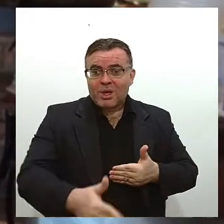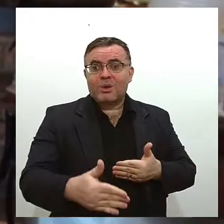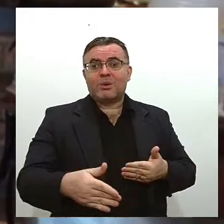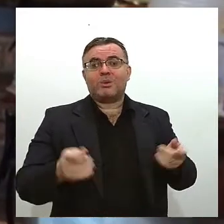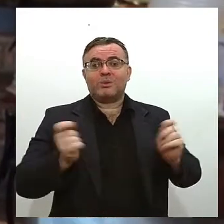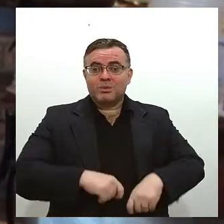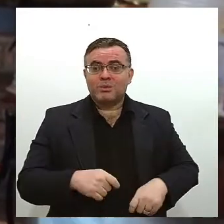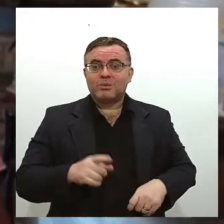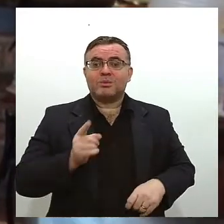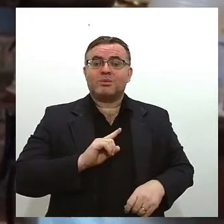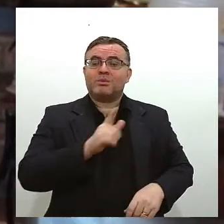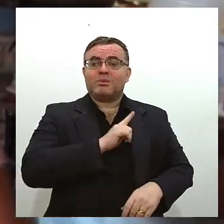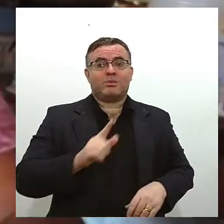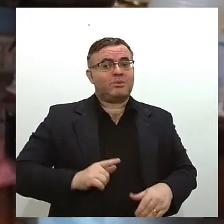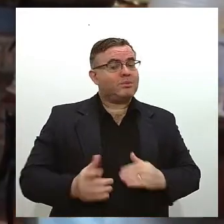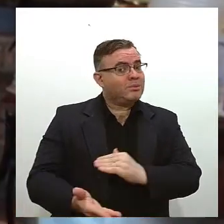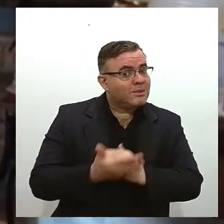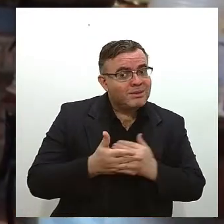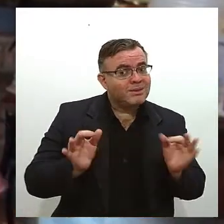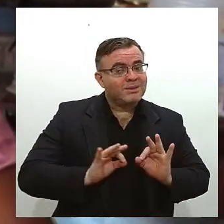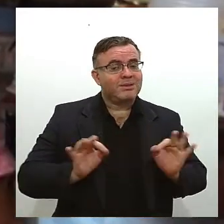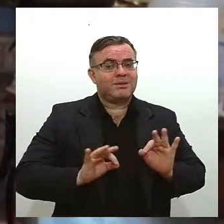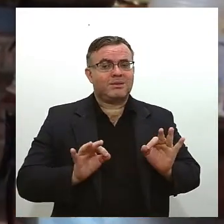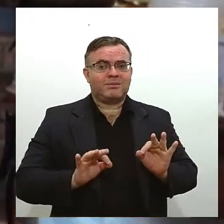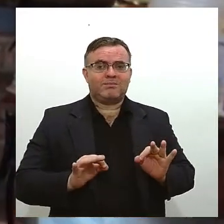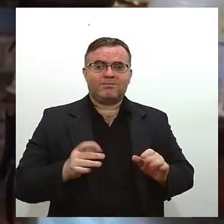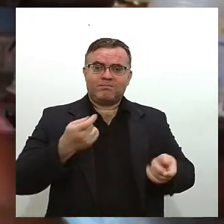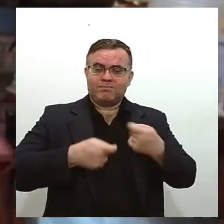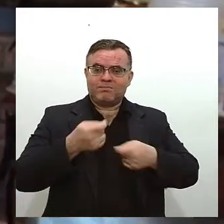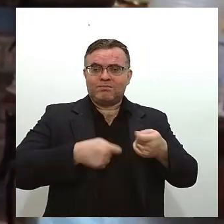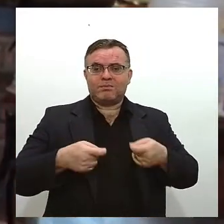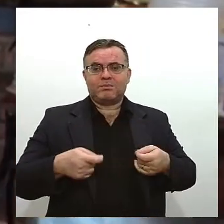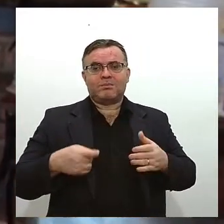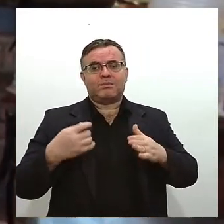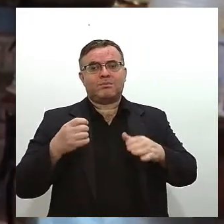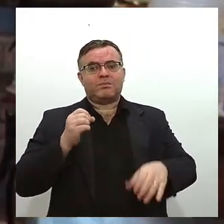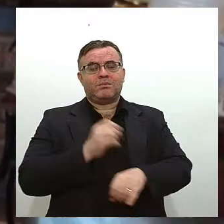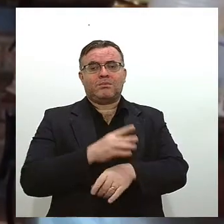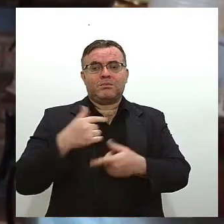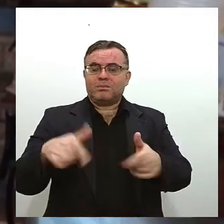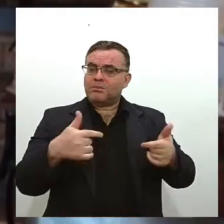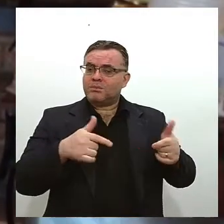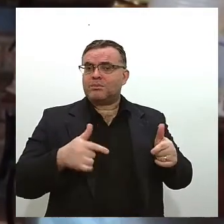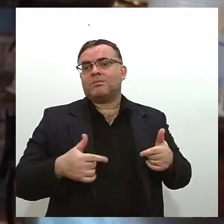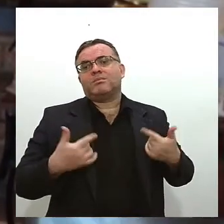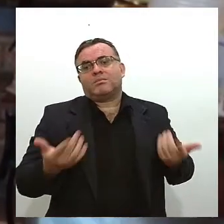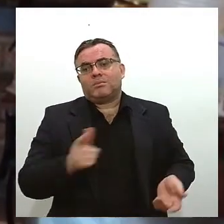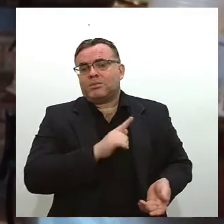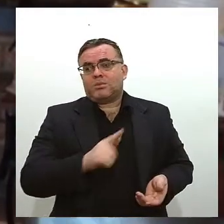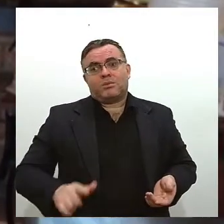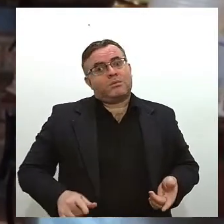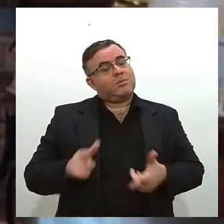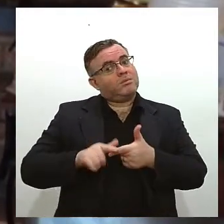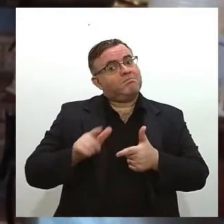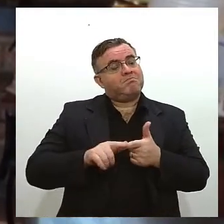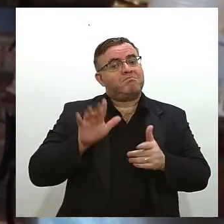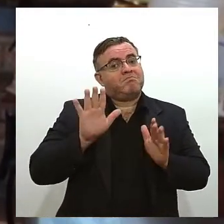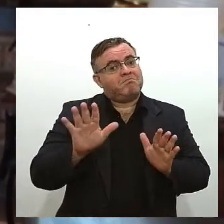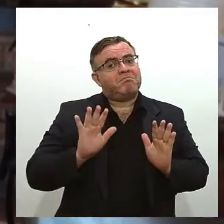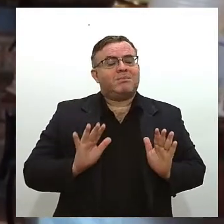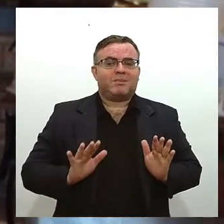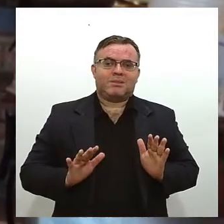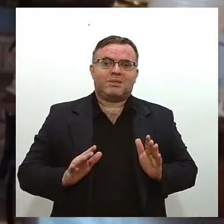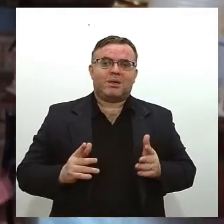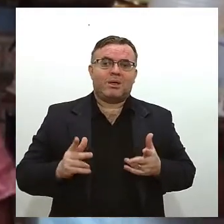apoio por parte do governo cada dia vai ter menos negócio menos emprego e mais bronca para o próprio governo é uma via de mão única